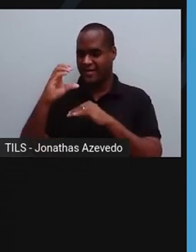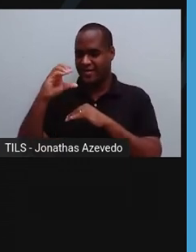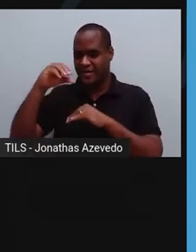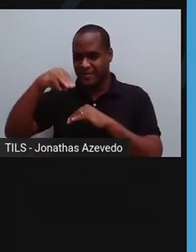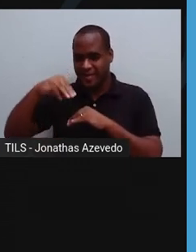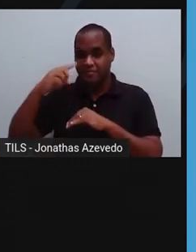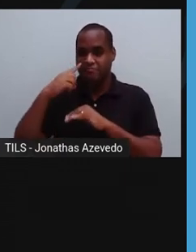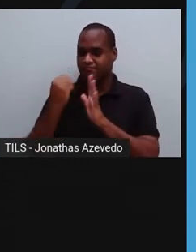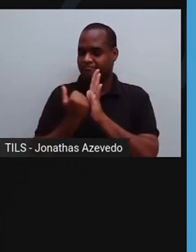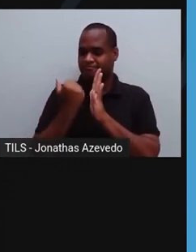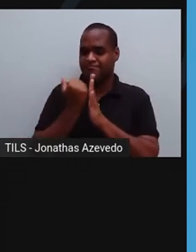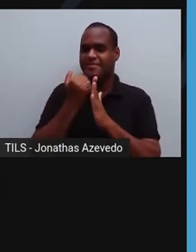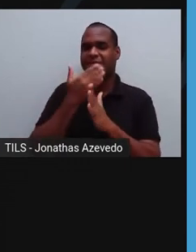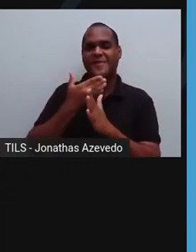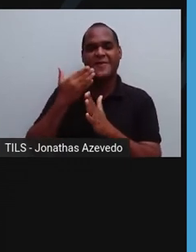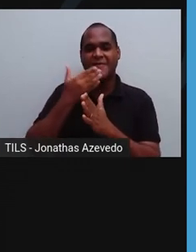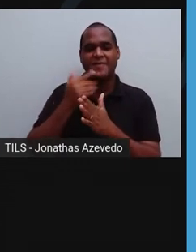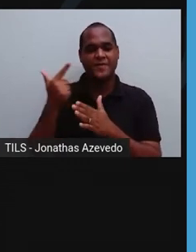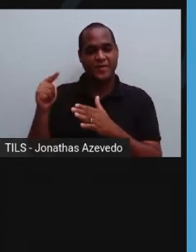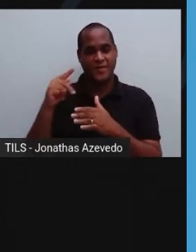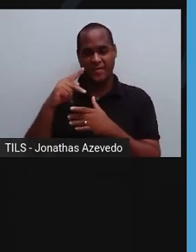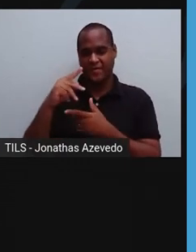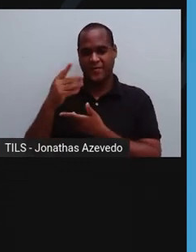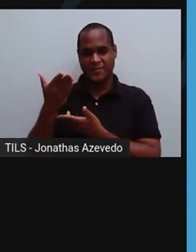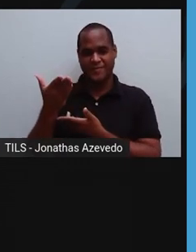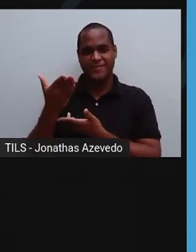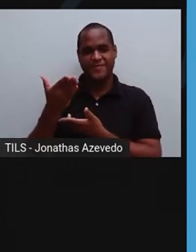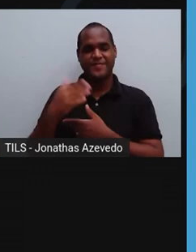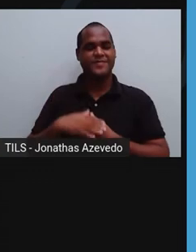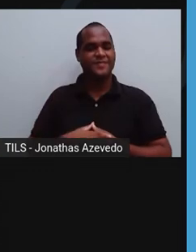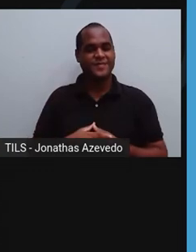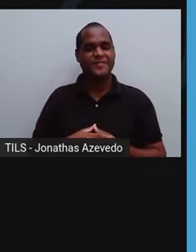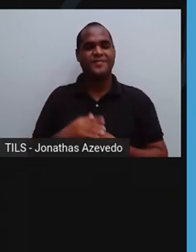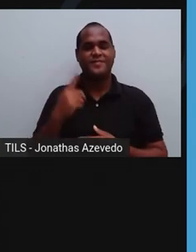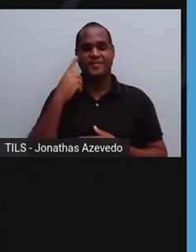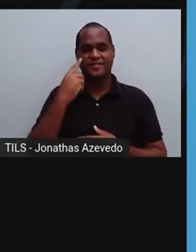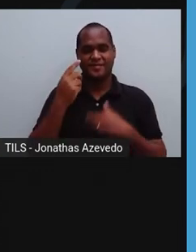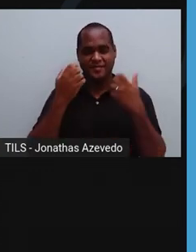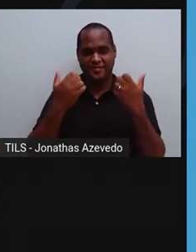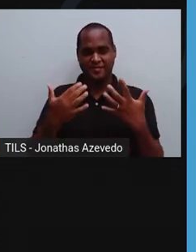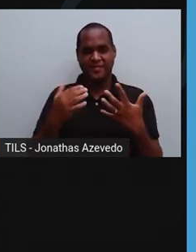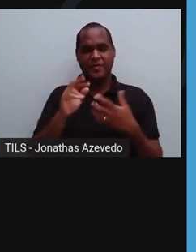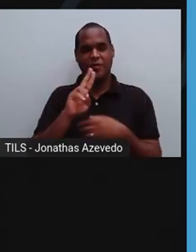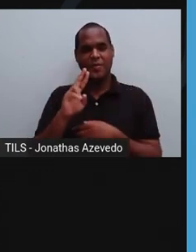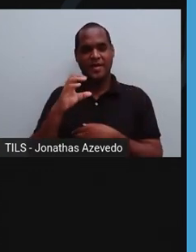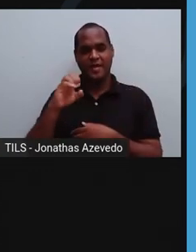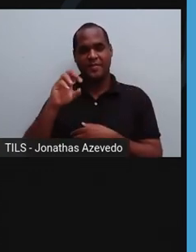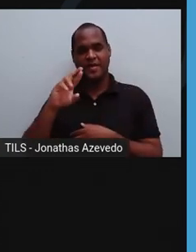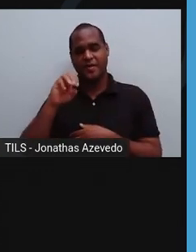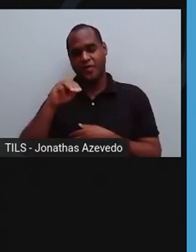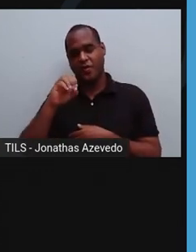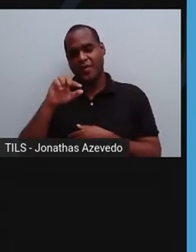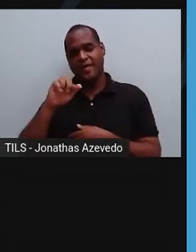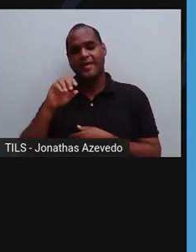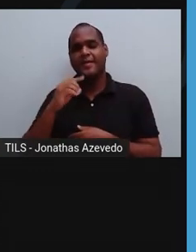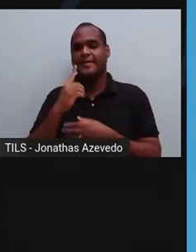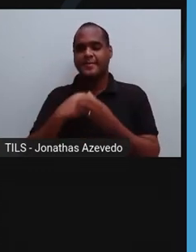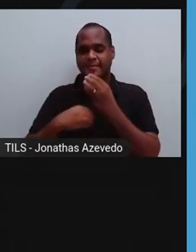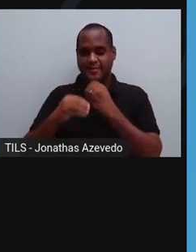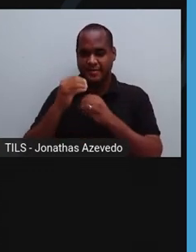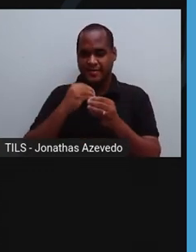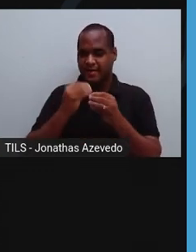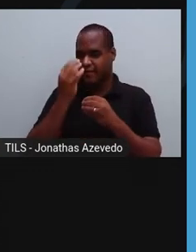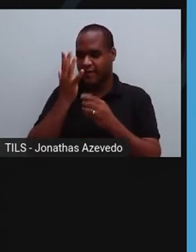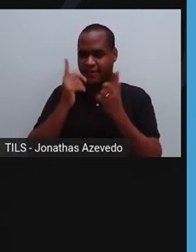acentuado. Pé amarelo Também chamado de camagroc, é um dos cogumelos comestíveis mais fáceis de